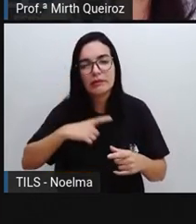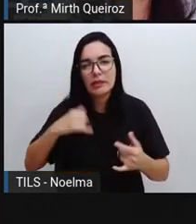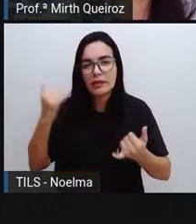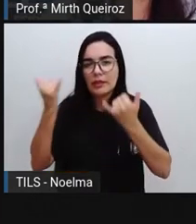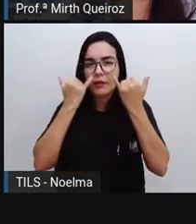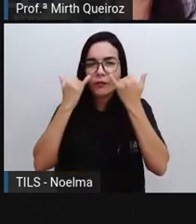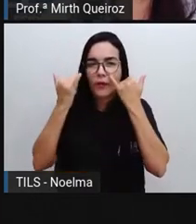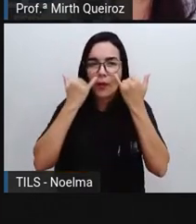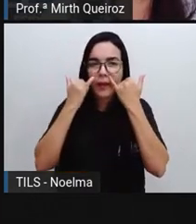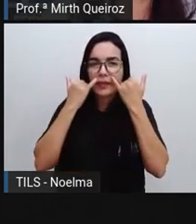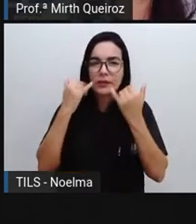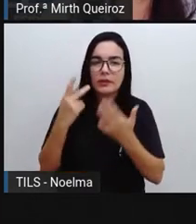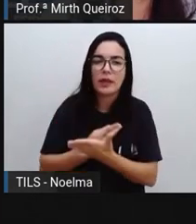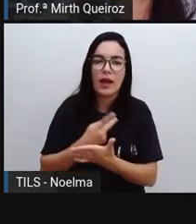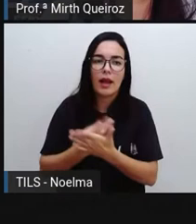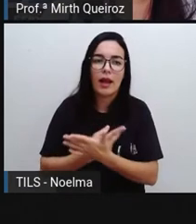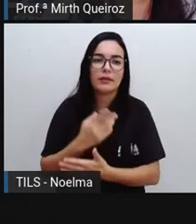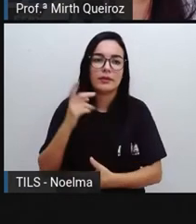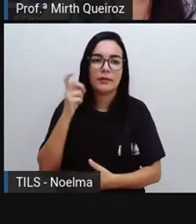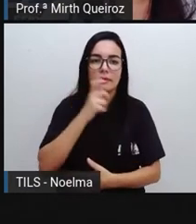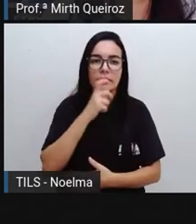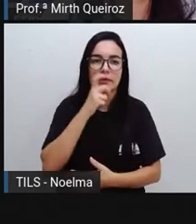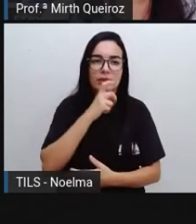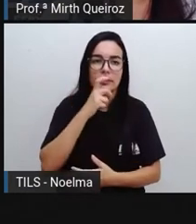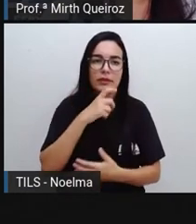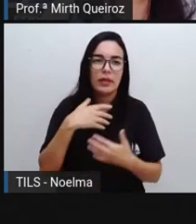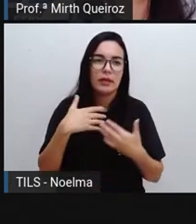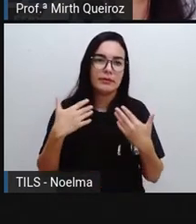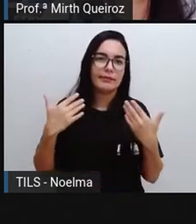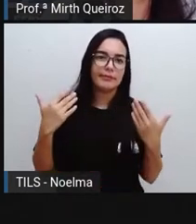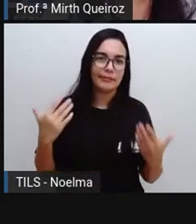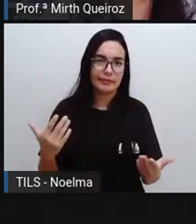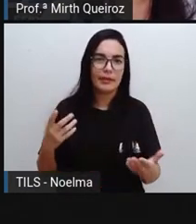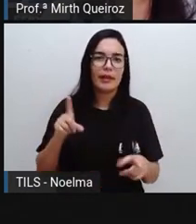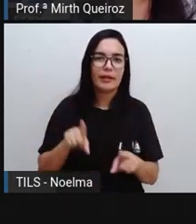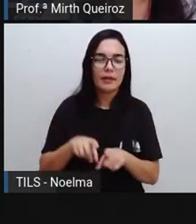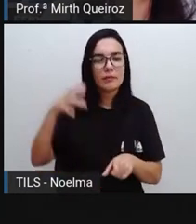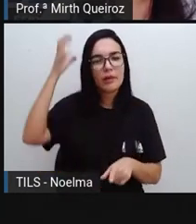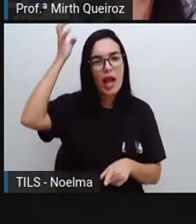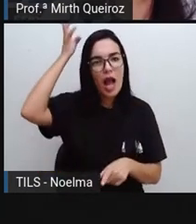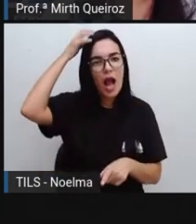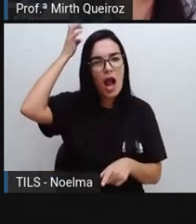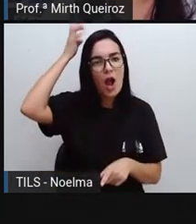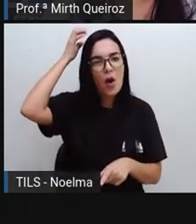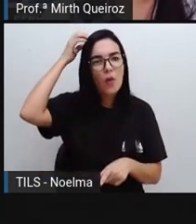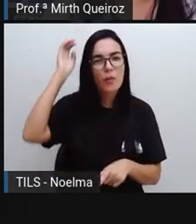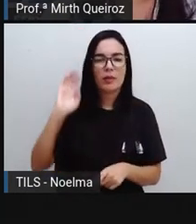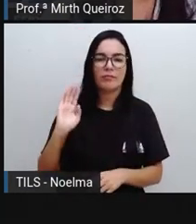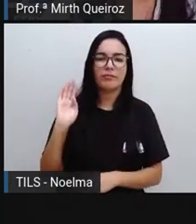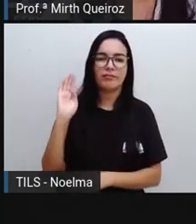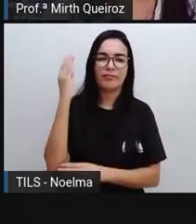dar crédito, né? Culpar também as fake news, né? Que são divulgadas aí no